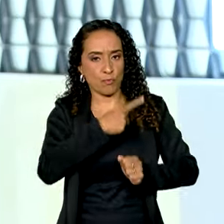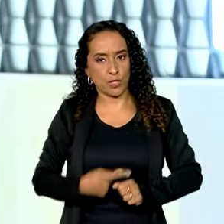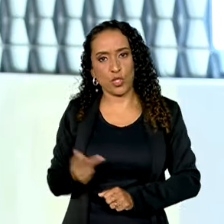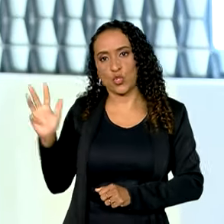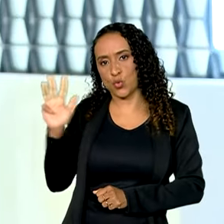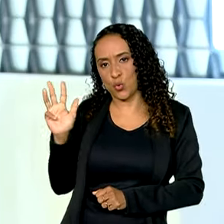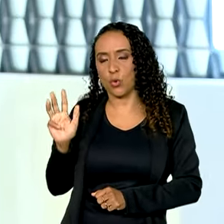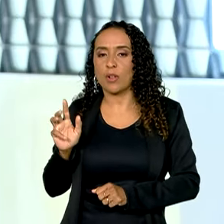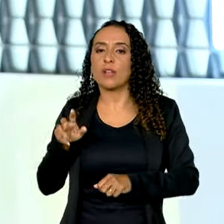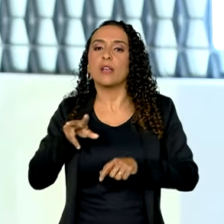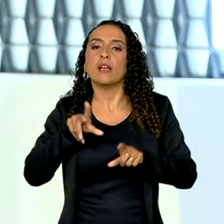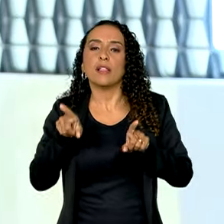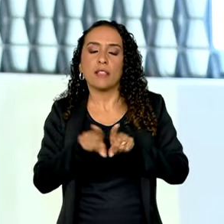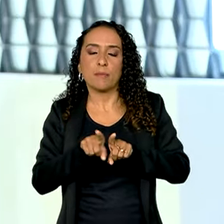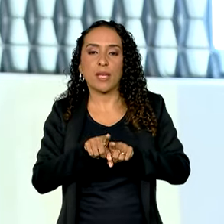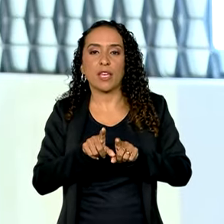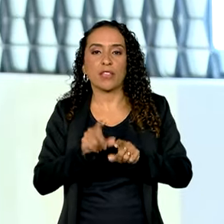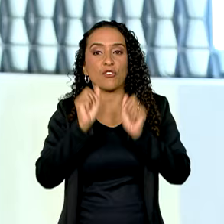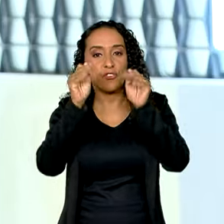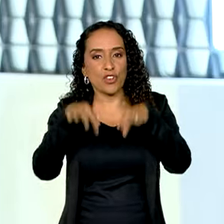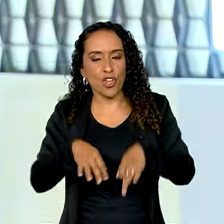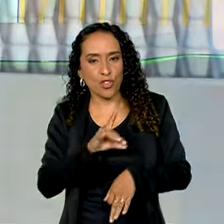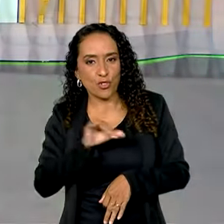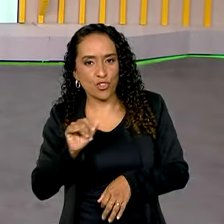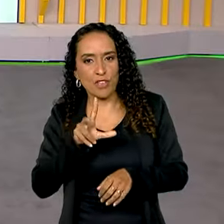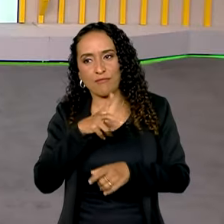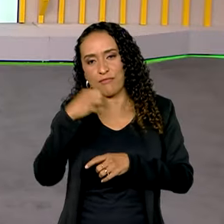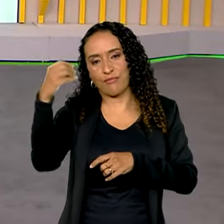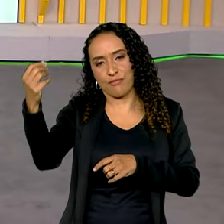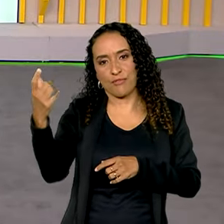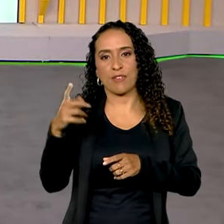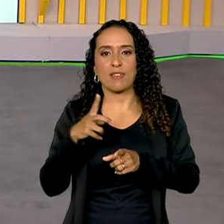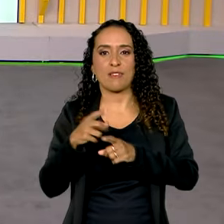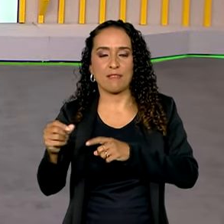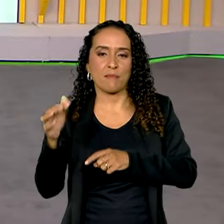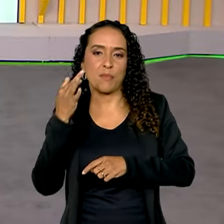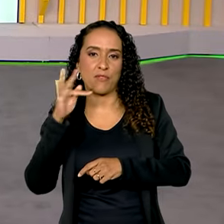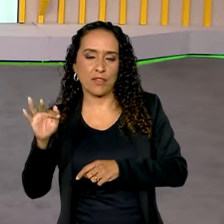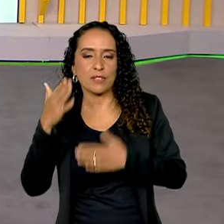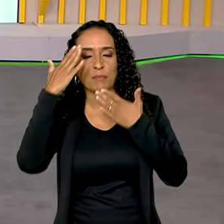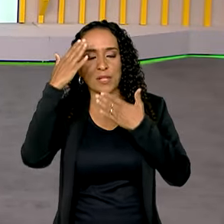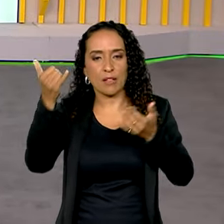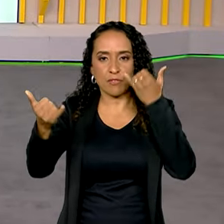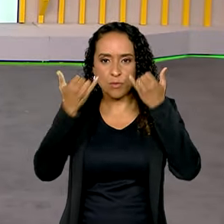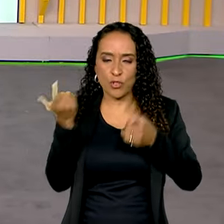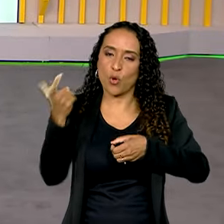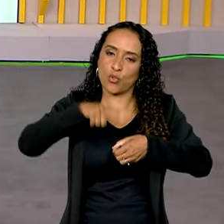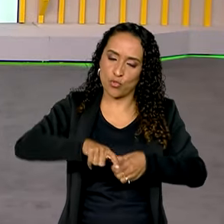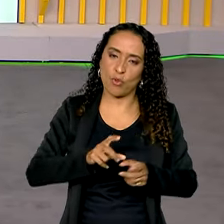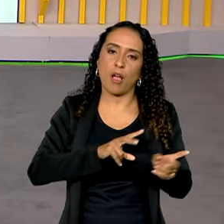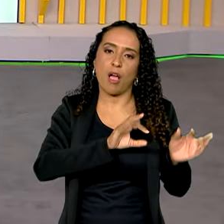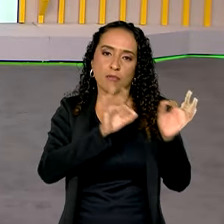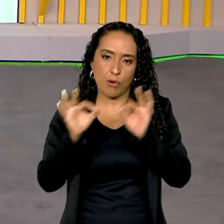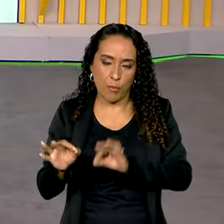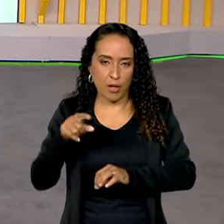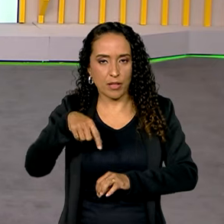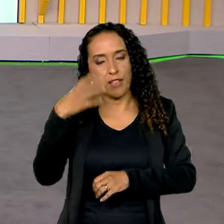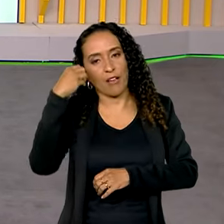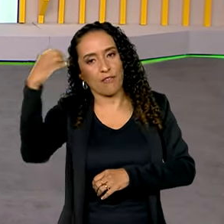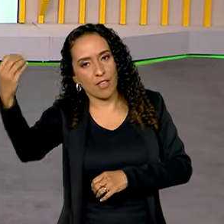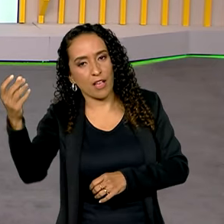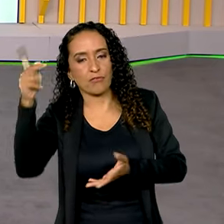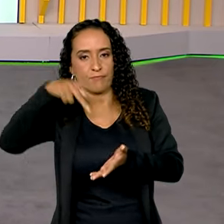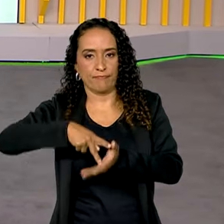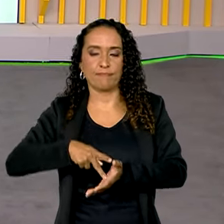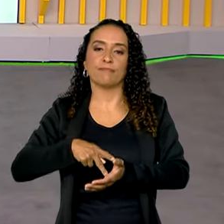e deixa o país no final do dia. Carol. Ok, Vanessa. Obrigada pelas informações. A gente vai continuar acompanhando essa viagem